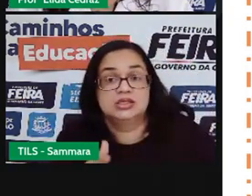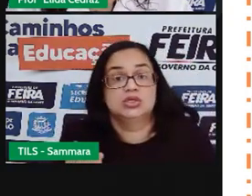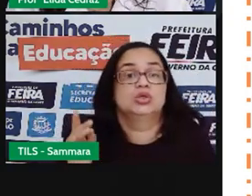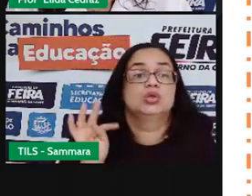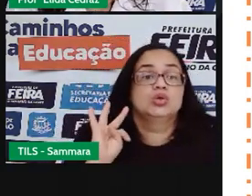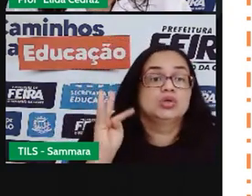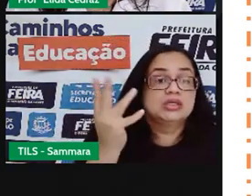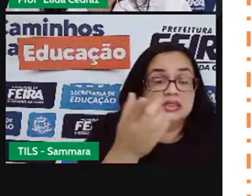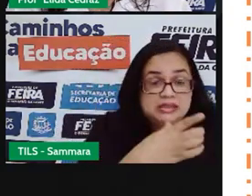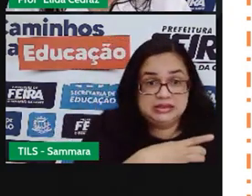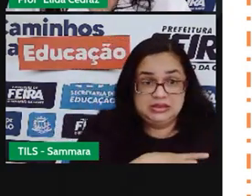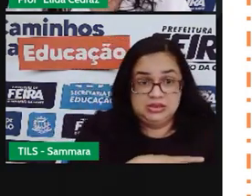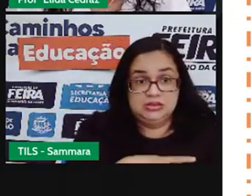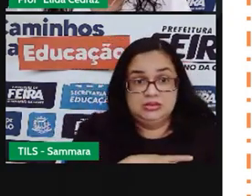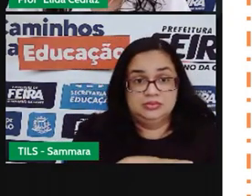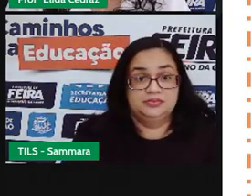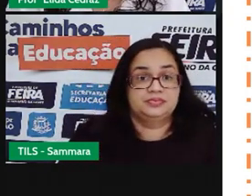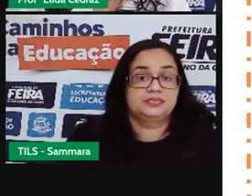tenham acesso.